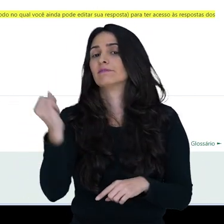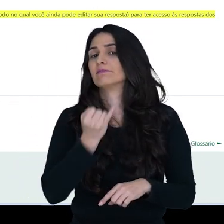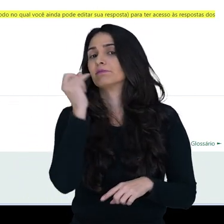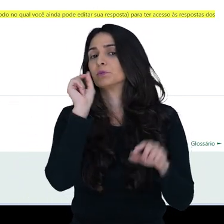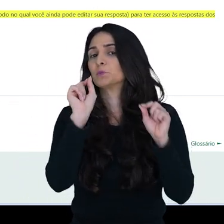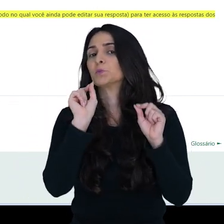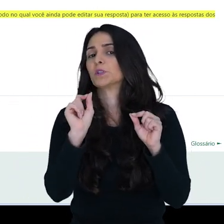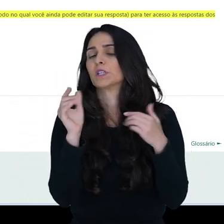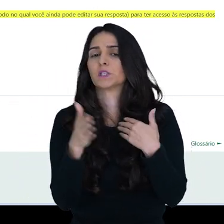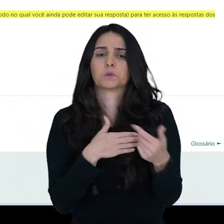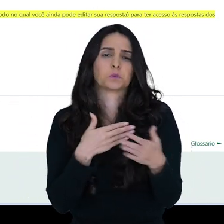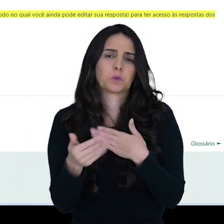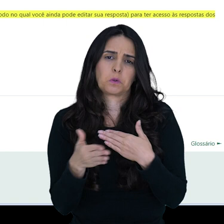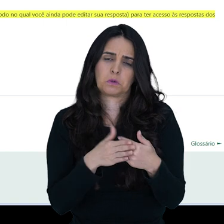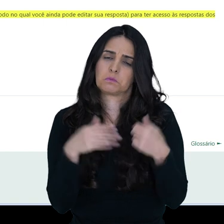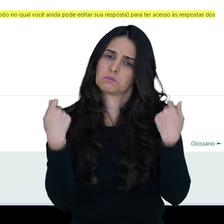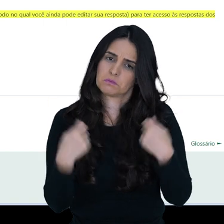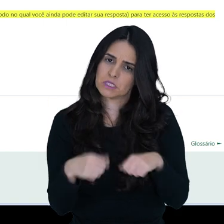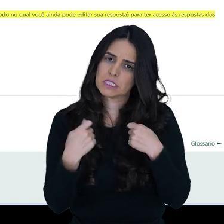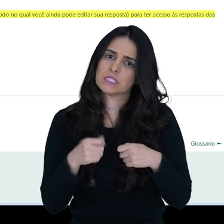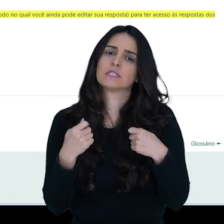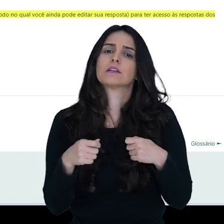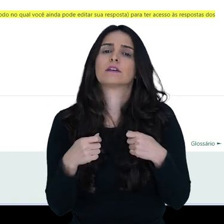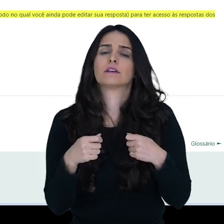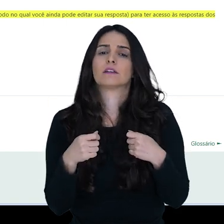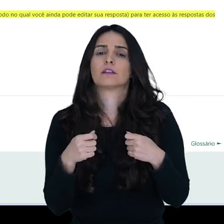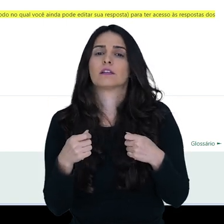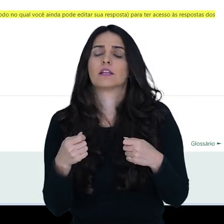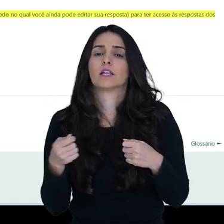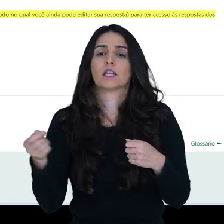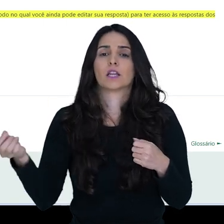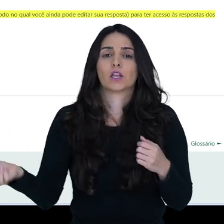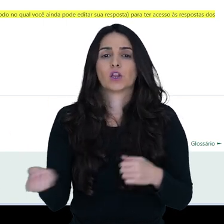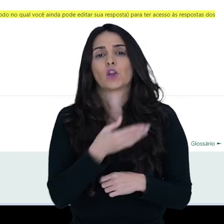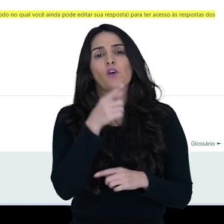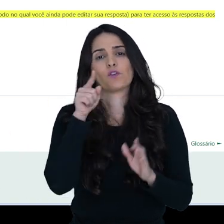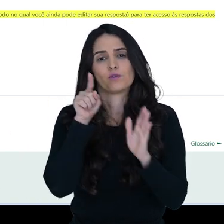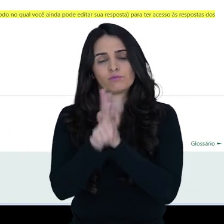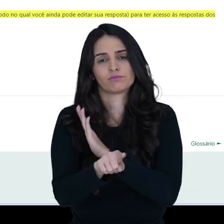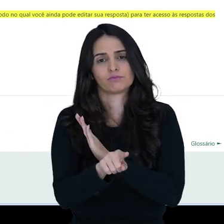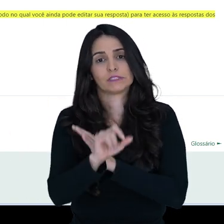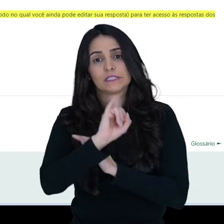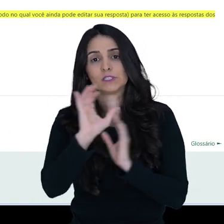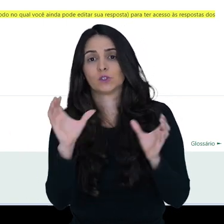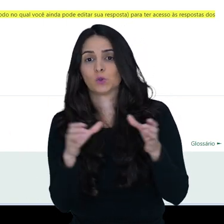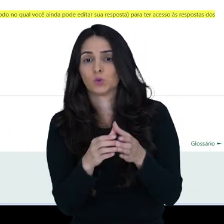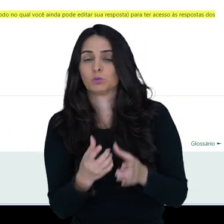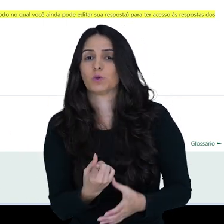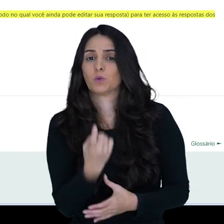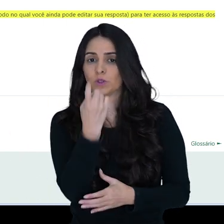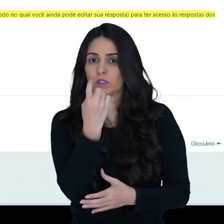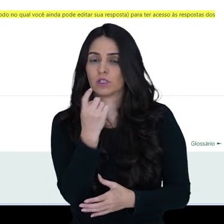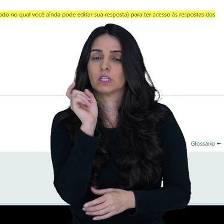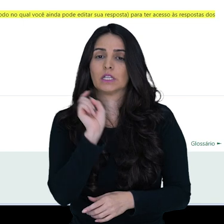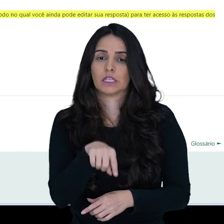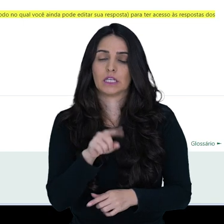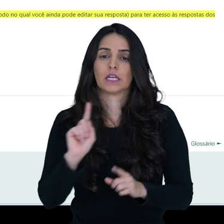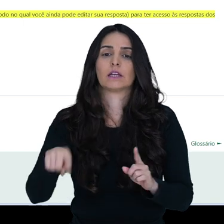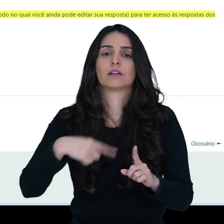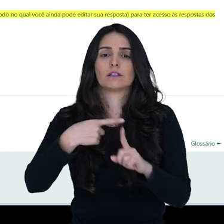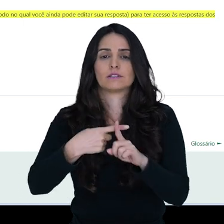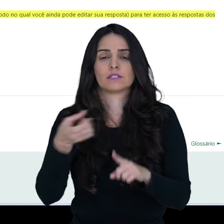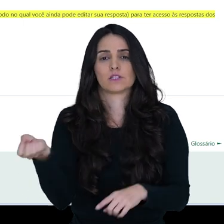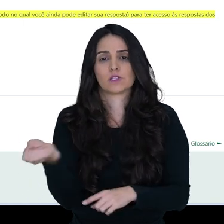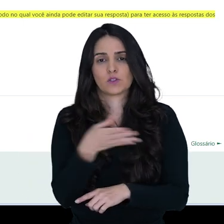importante aqui? Em qualquer caso, precisa acrescentar uma nova questão. Então, se for uma turma única, é só clicar